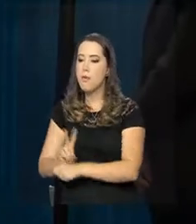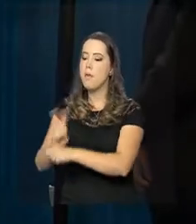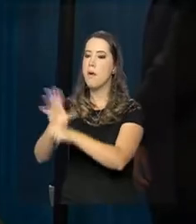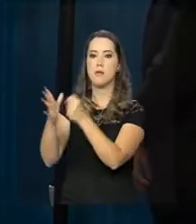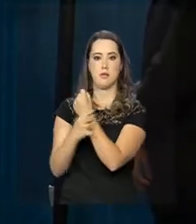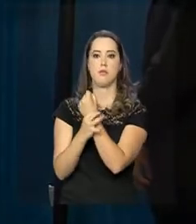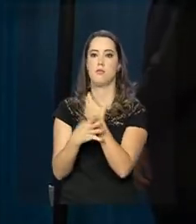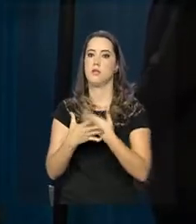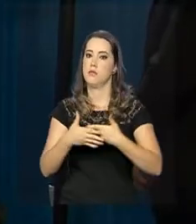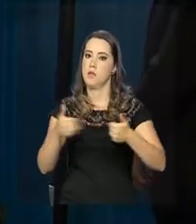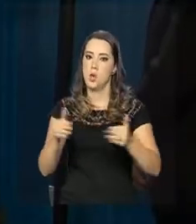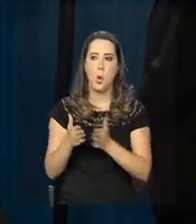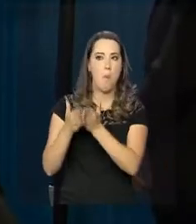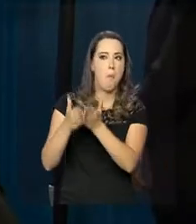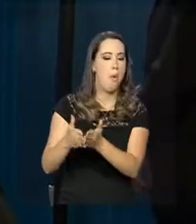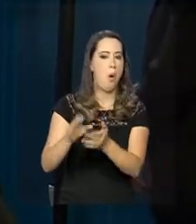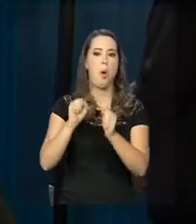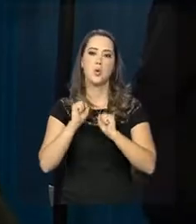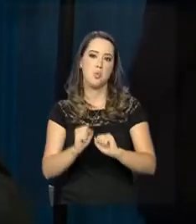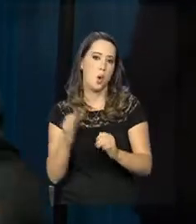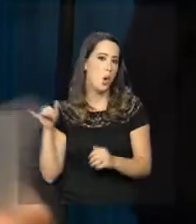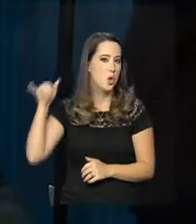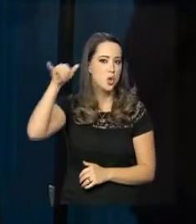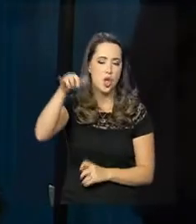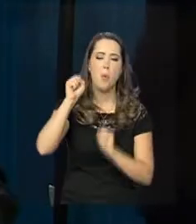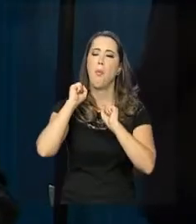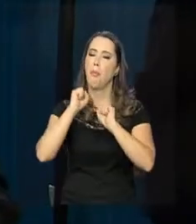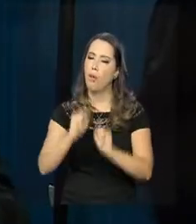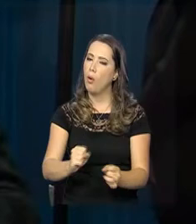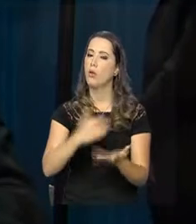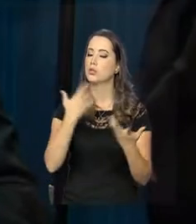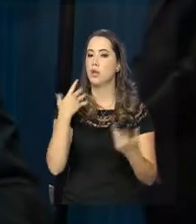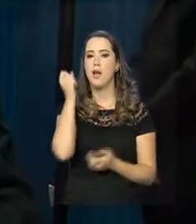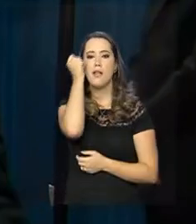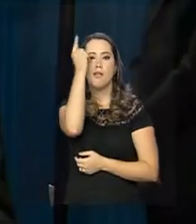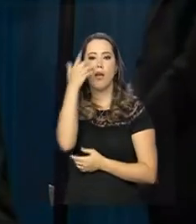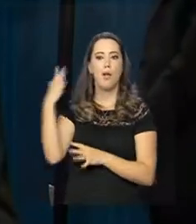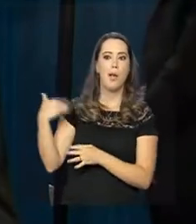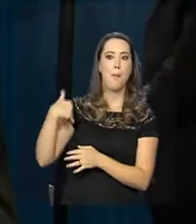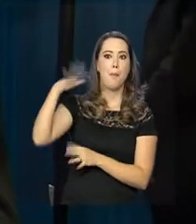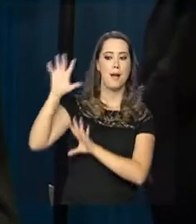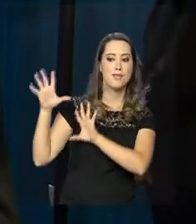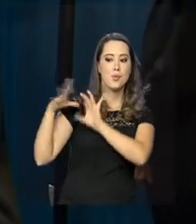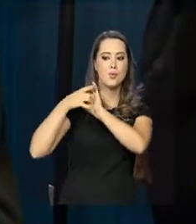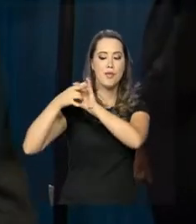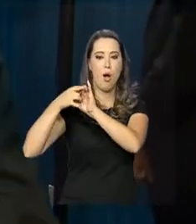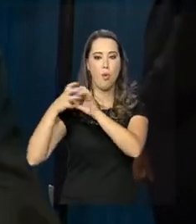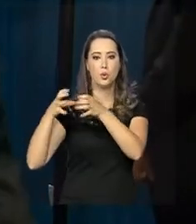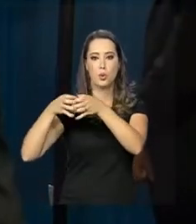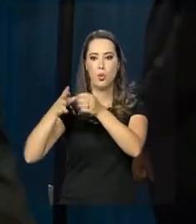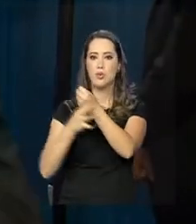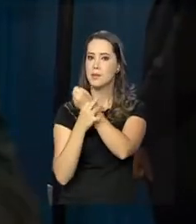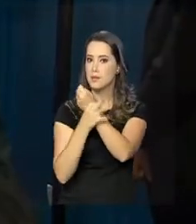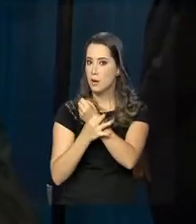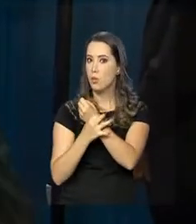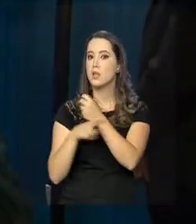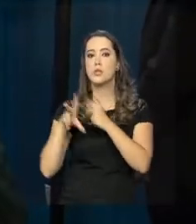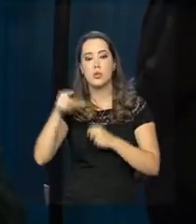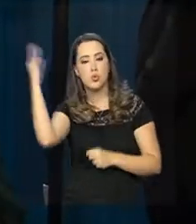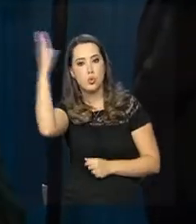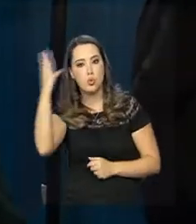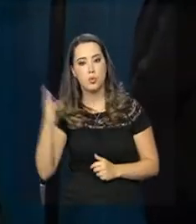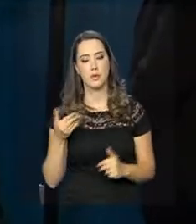enfim, terminais, portos, aeroportos. Então, a ideia toda é promover uma maior articulação. Outras medidas, por exemplo, deve haver um